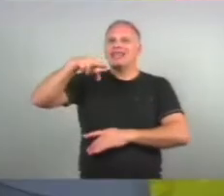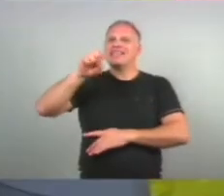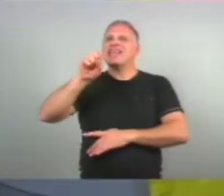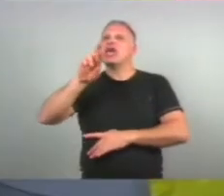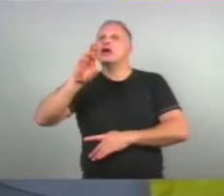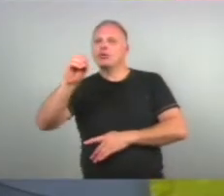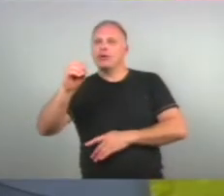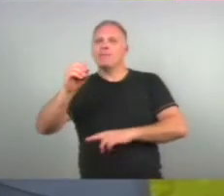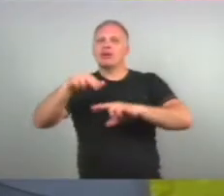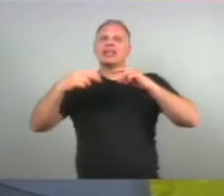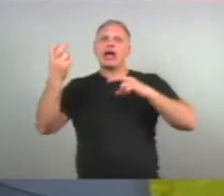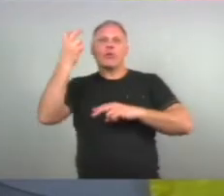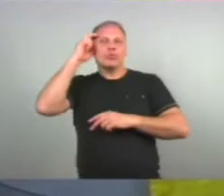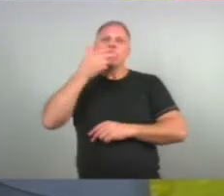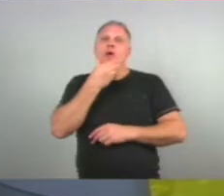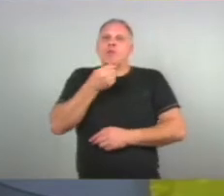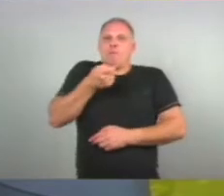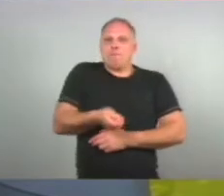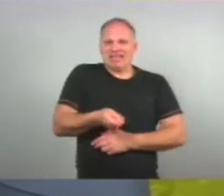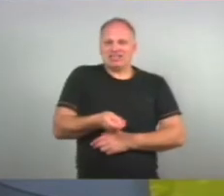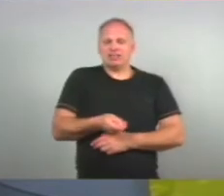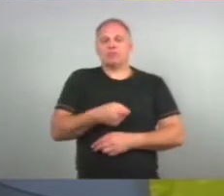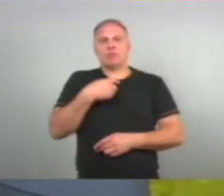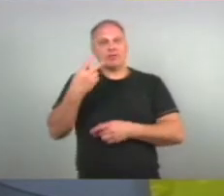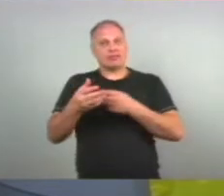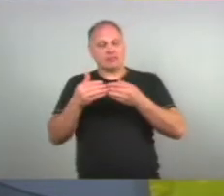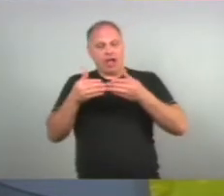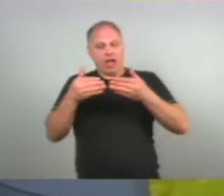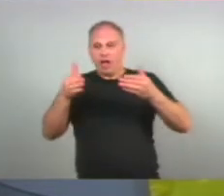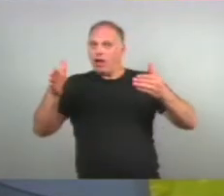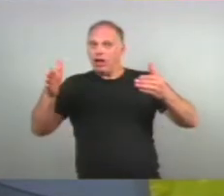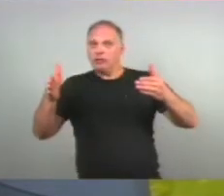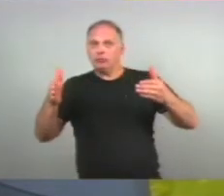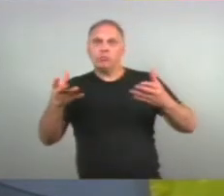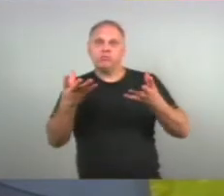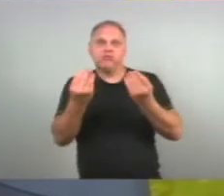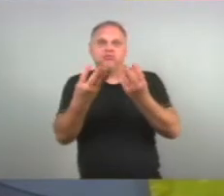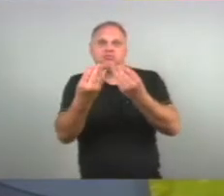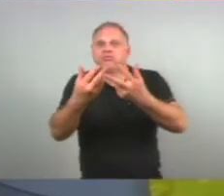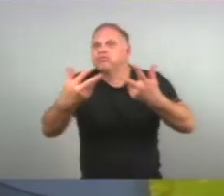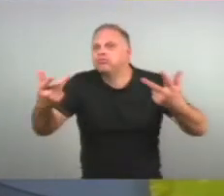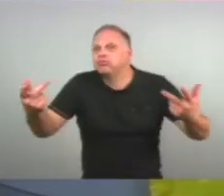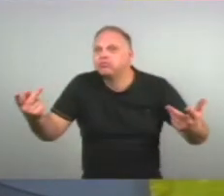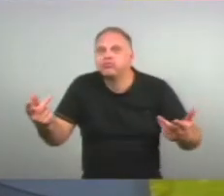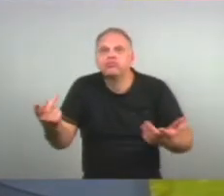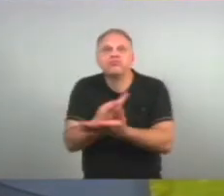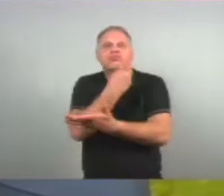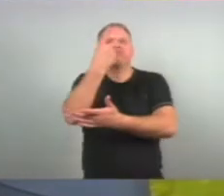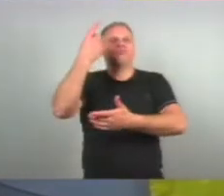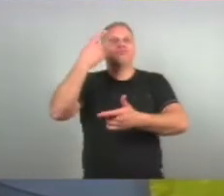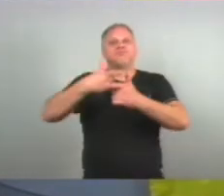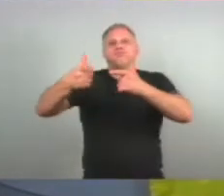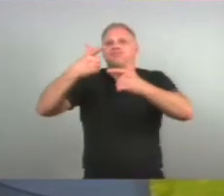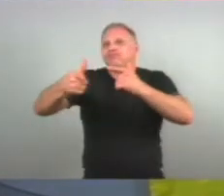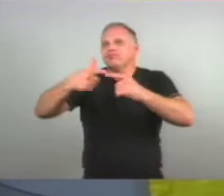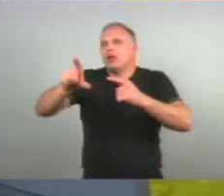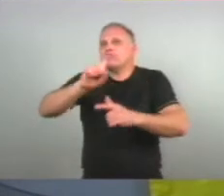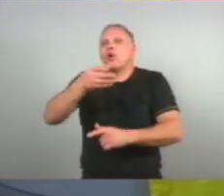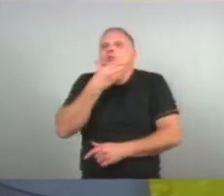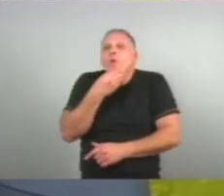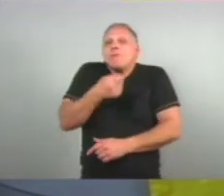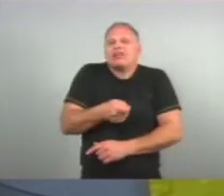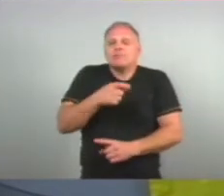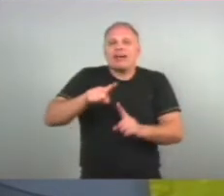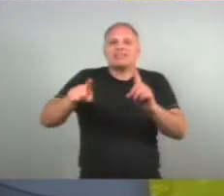do machismo Mas ao mesmo tempo Quando a gente começa A abrir esse leque Daqui a pouco tu vê Não só a questão do machismo Mas essa violência